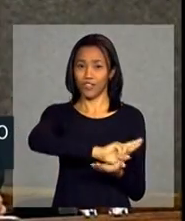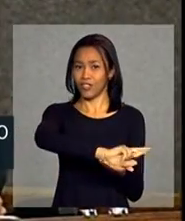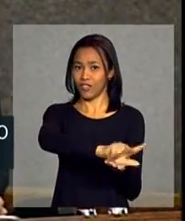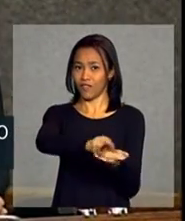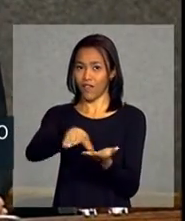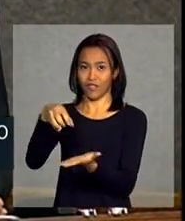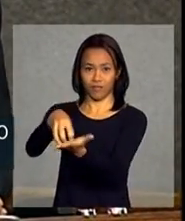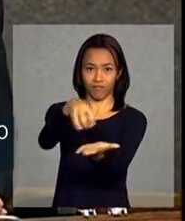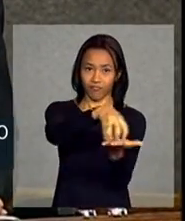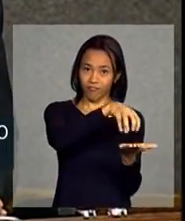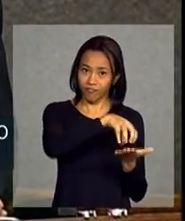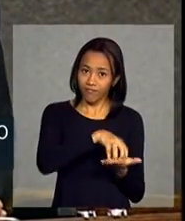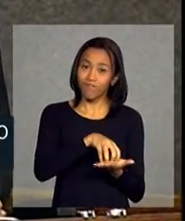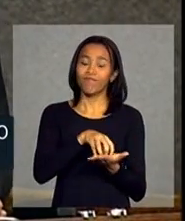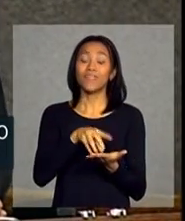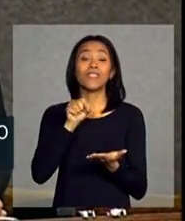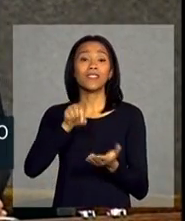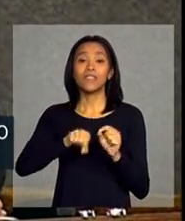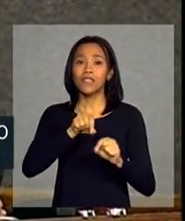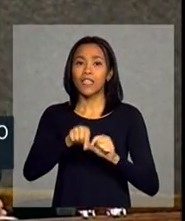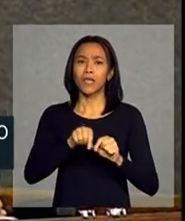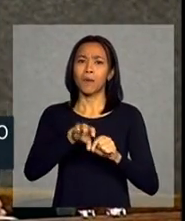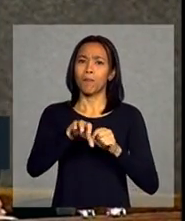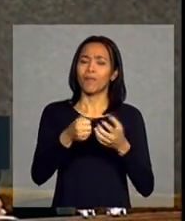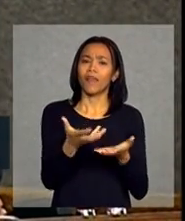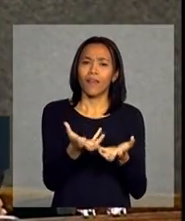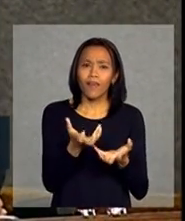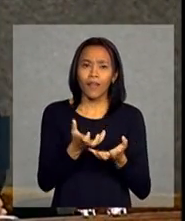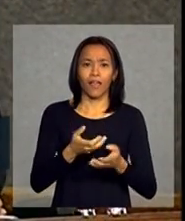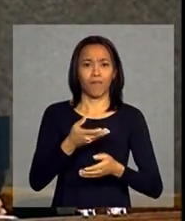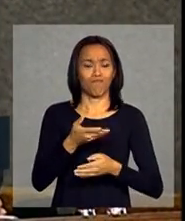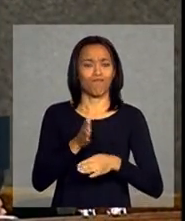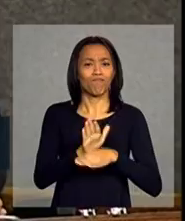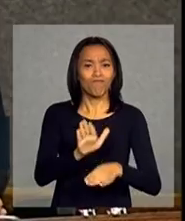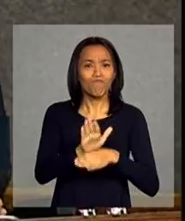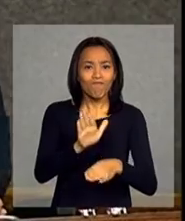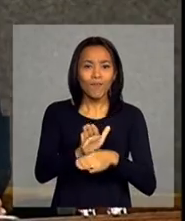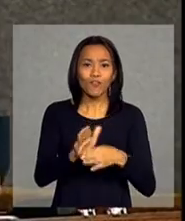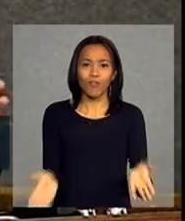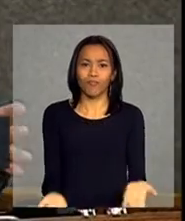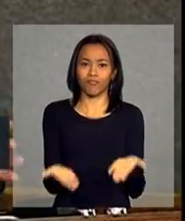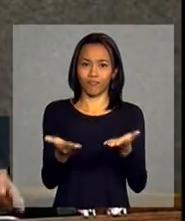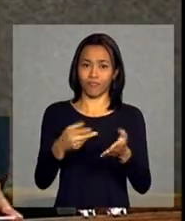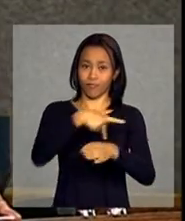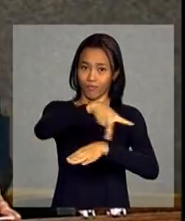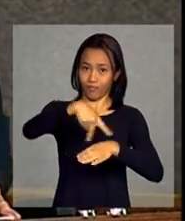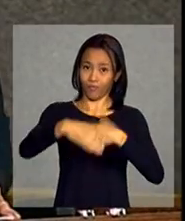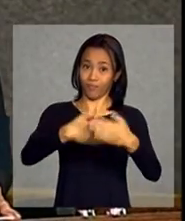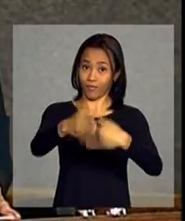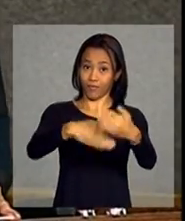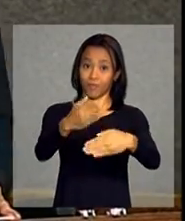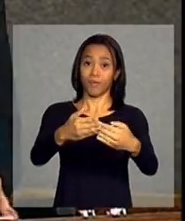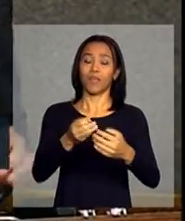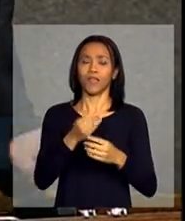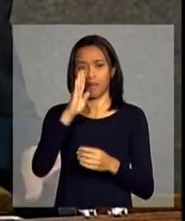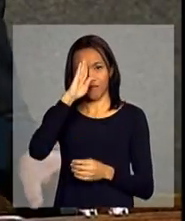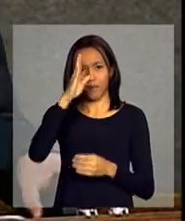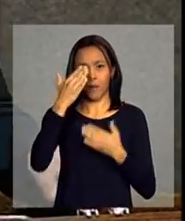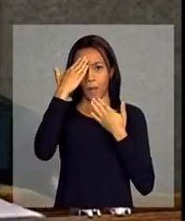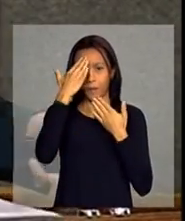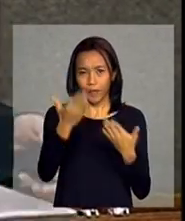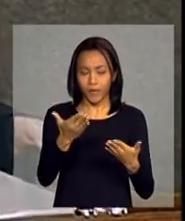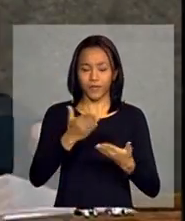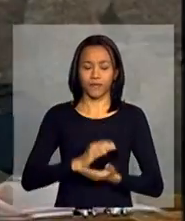instituições que busquem auxiliar no desenvolvimento do país através da nova classe média, que é um caminho fundamental. Muito obrigado.